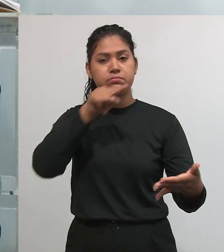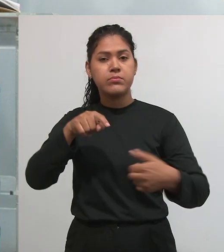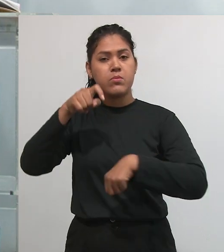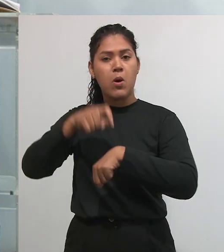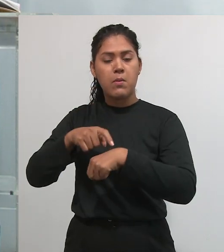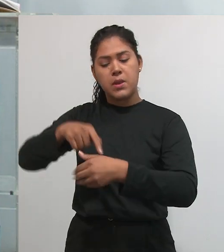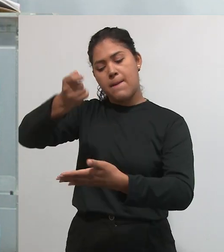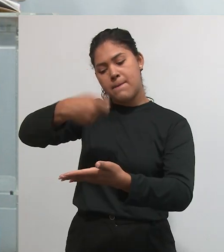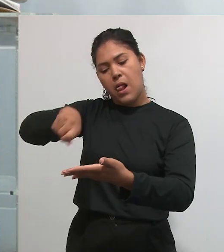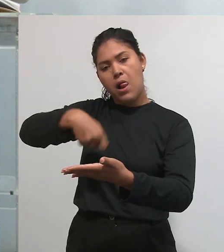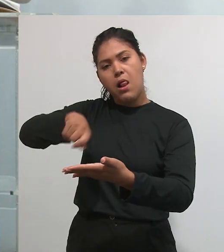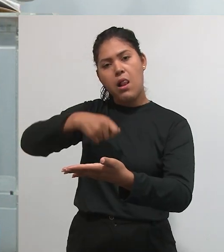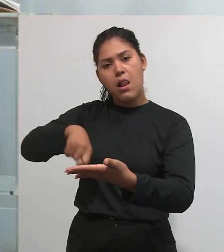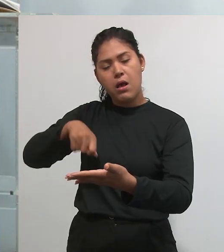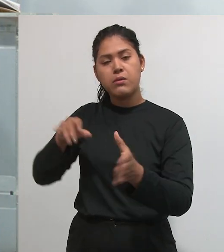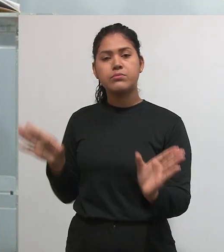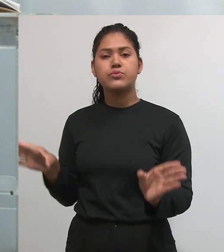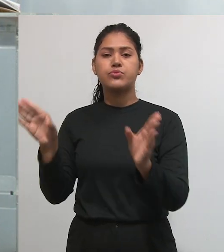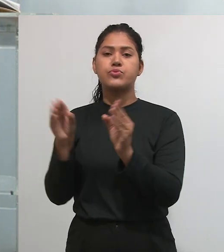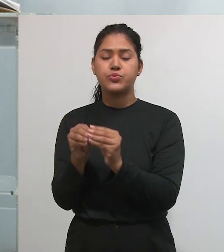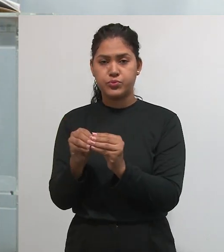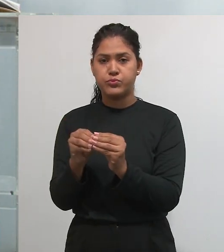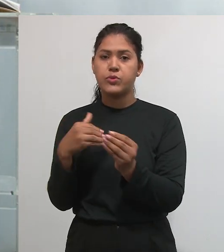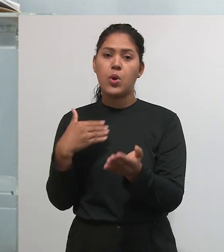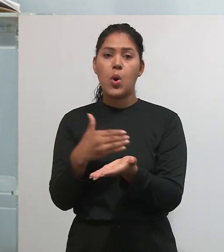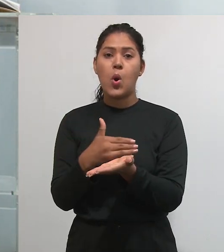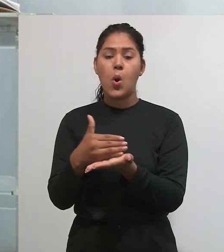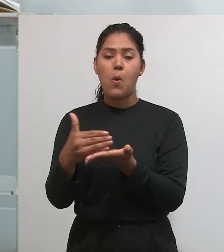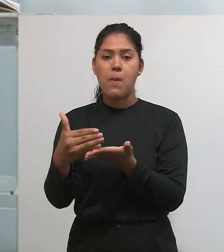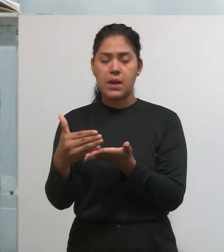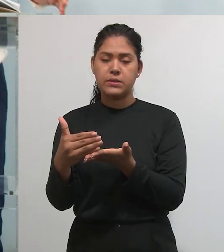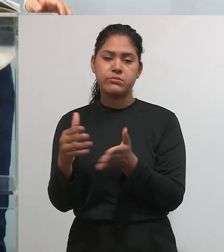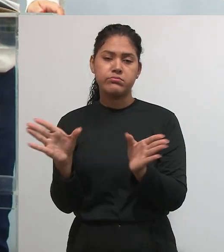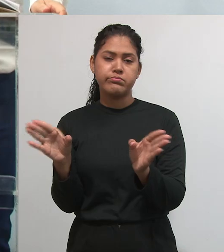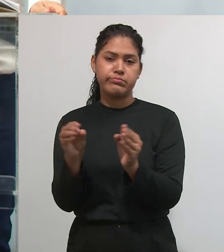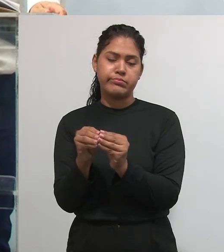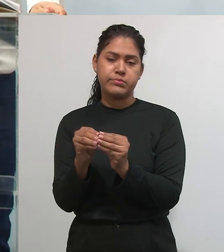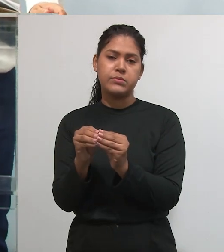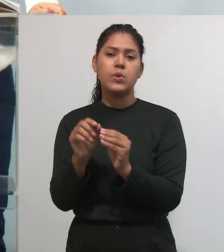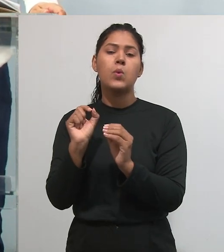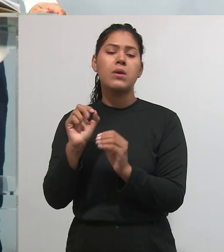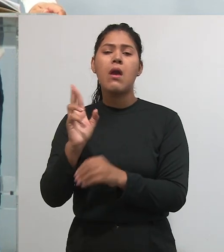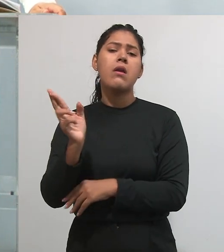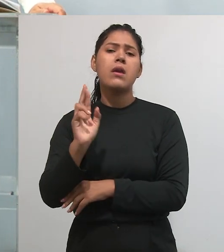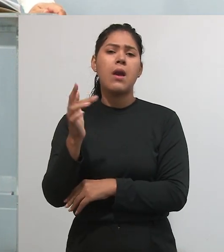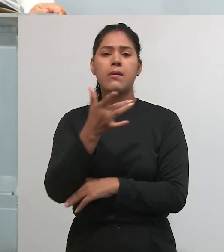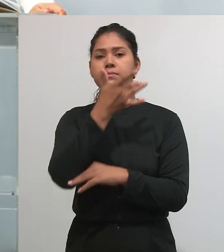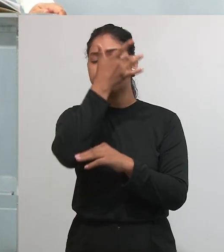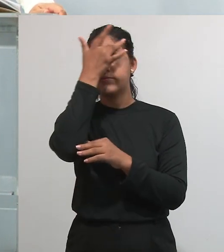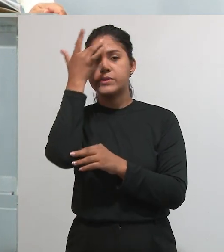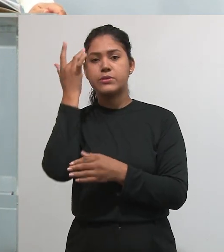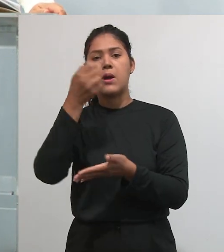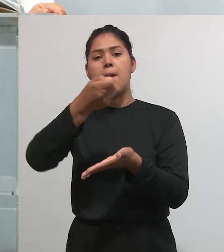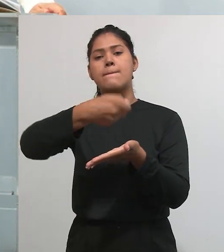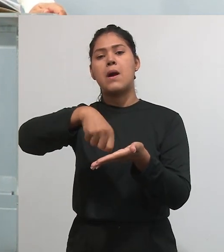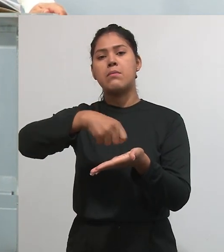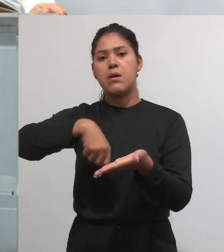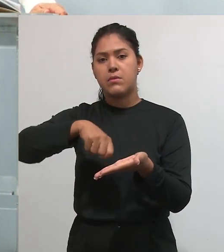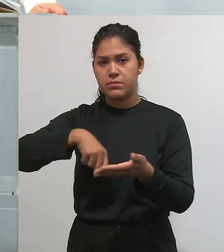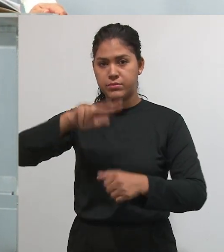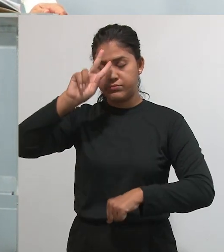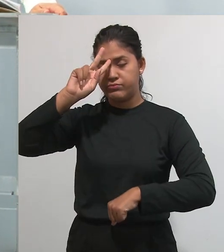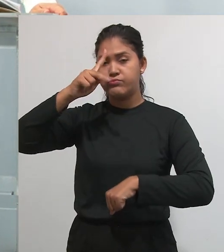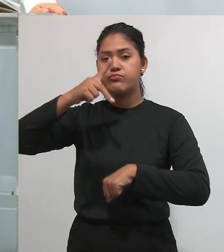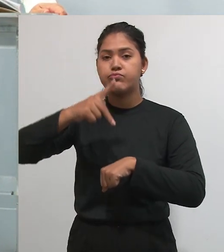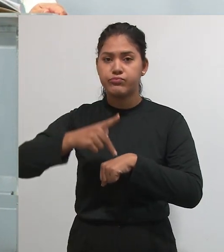filme, sobre aquela música. Eu começo na resenha dizendo quem é o autor, qual a característica,